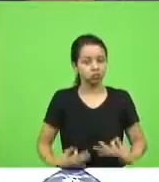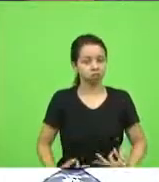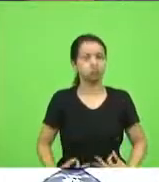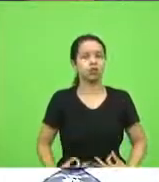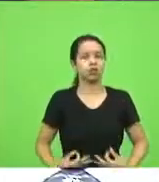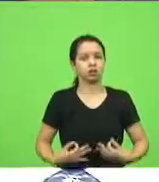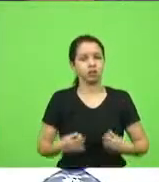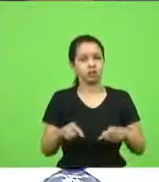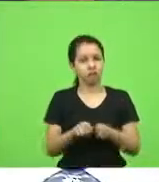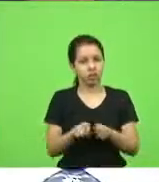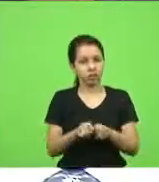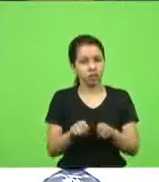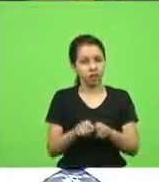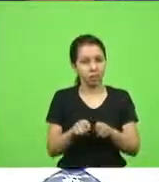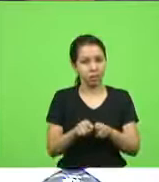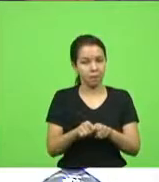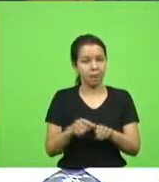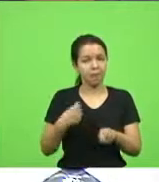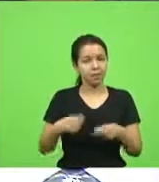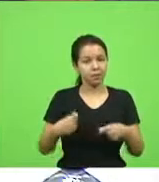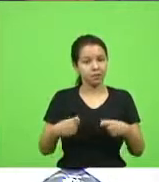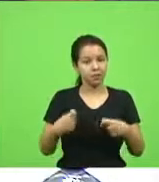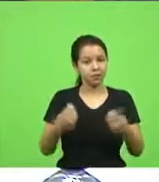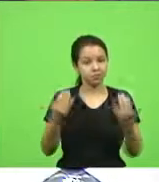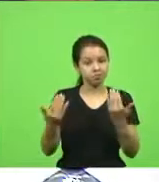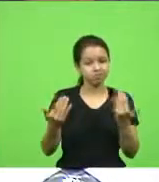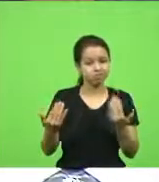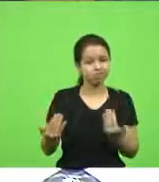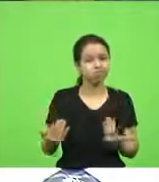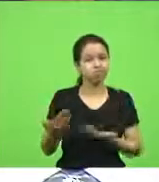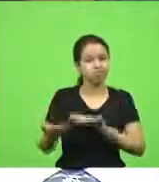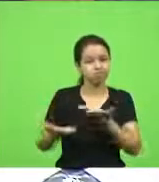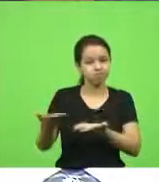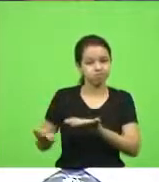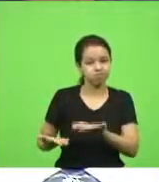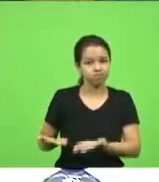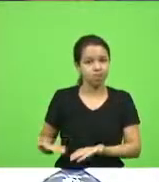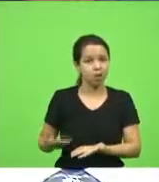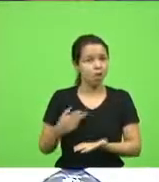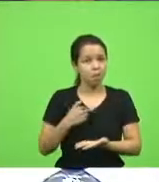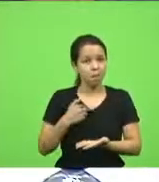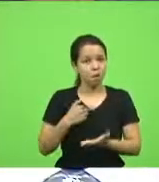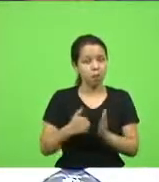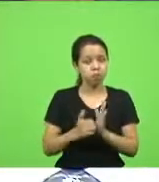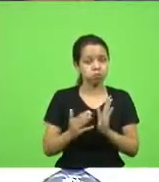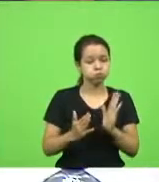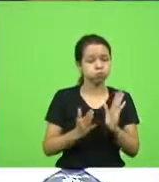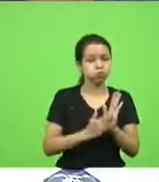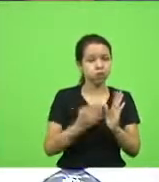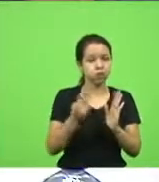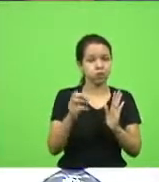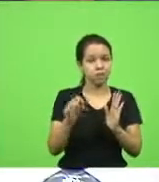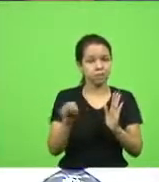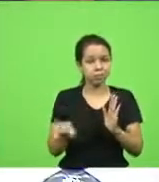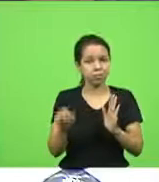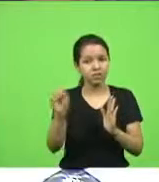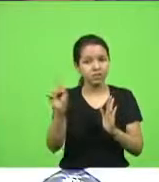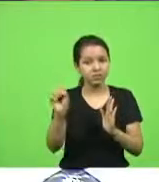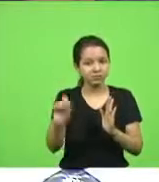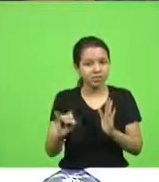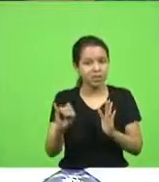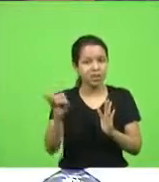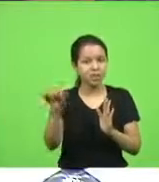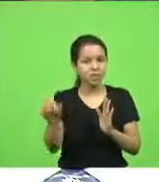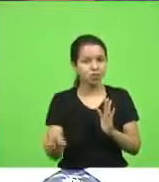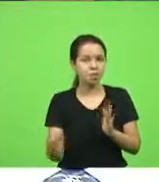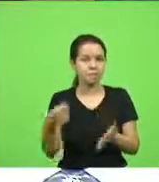administração pública. Eu não posso colocar uma multa de R$ 30 mil se o cidadão não vai pagar, mas pelo menos que ele pague e que ele